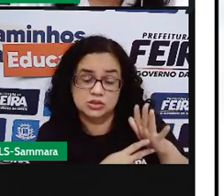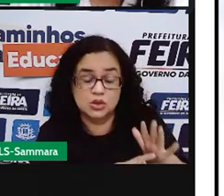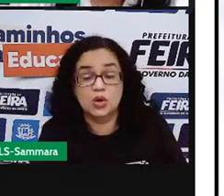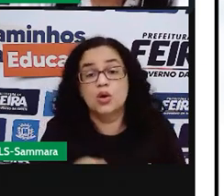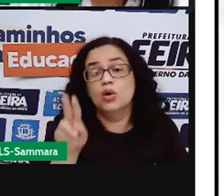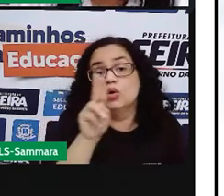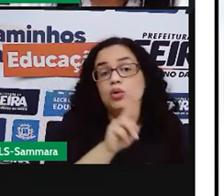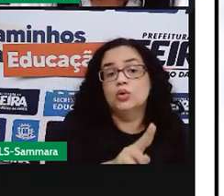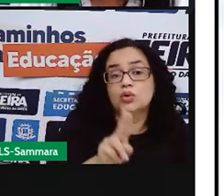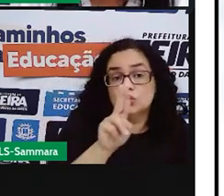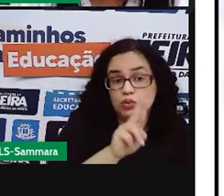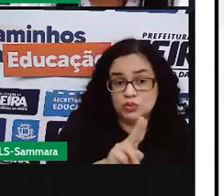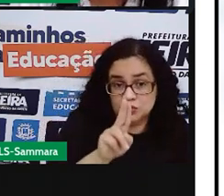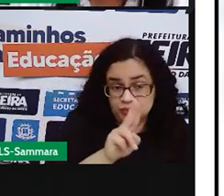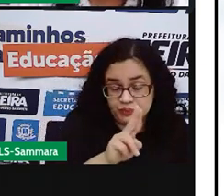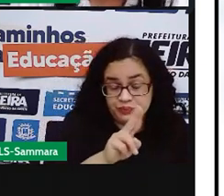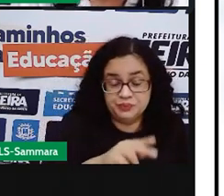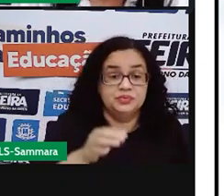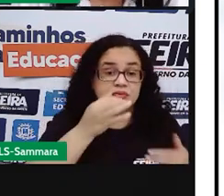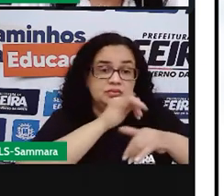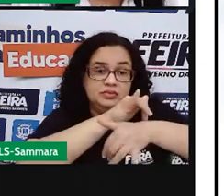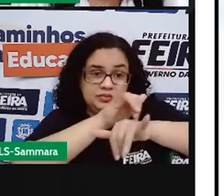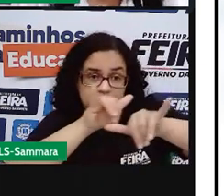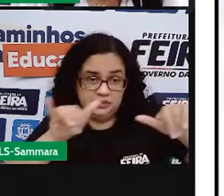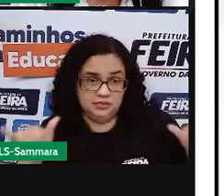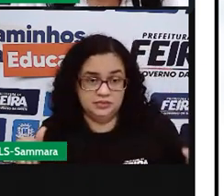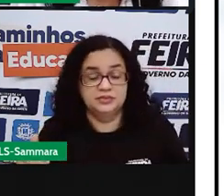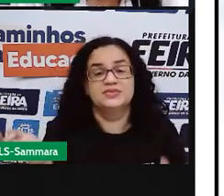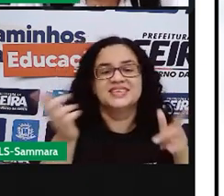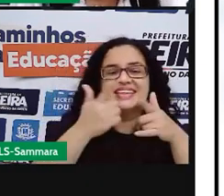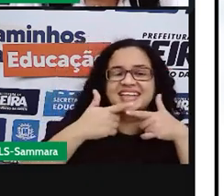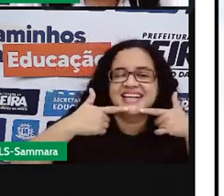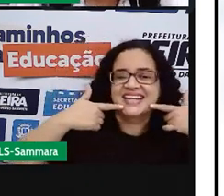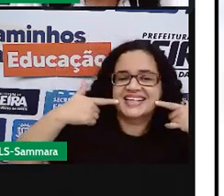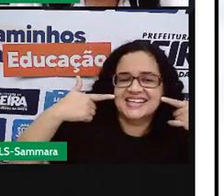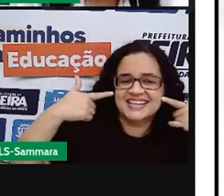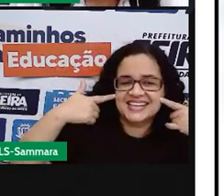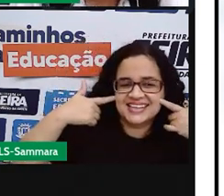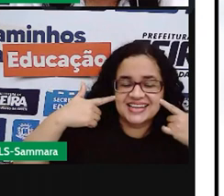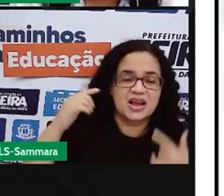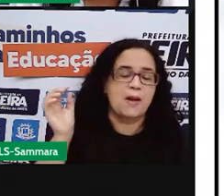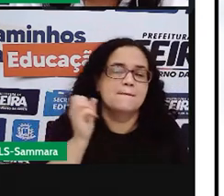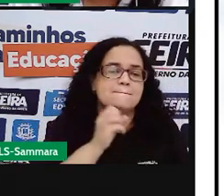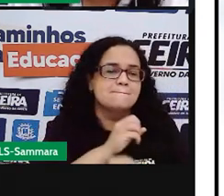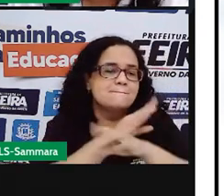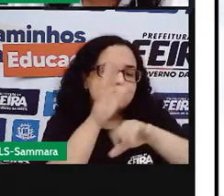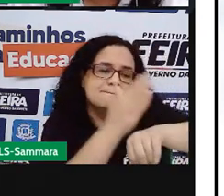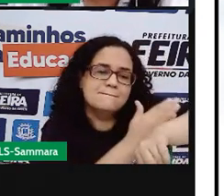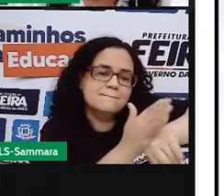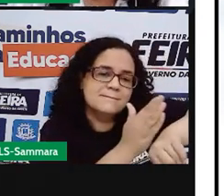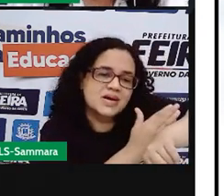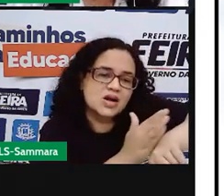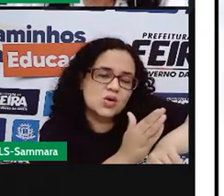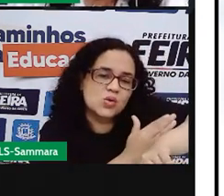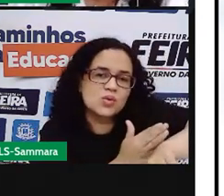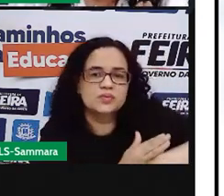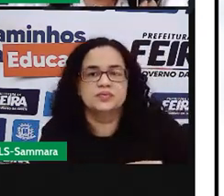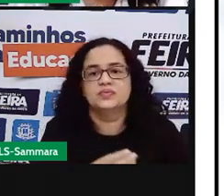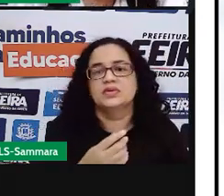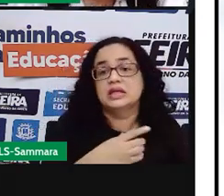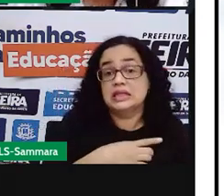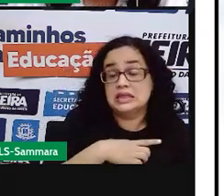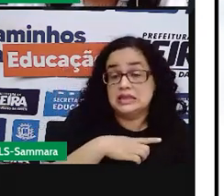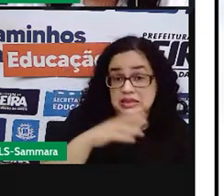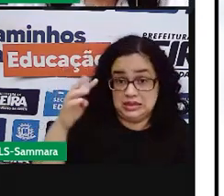uso deste produto, o sorriso vai ficar branquinho. Aqui convence